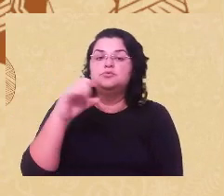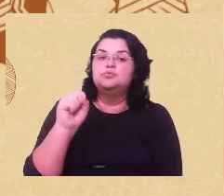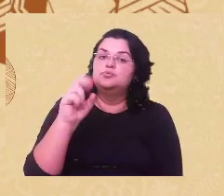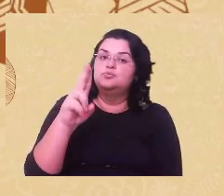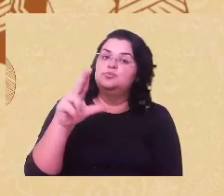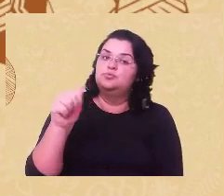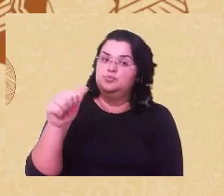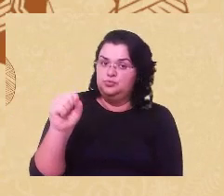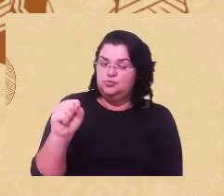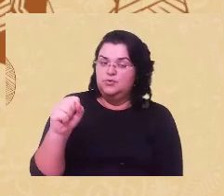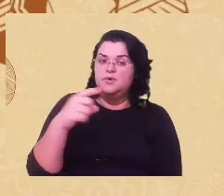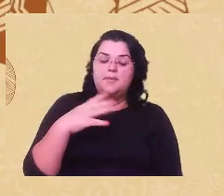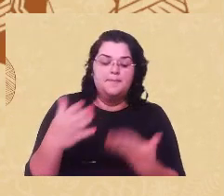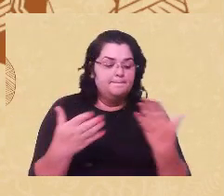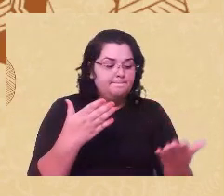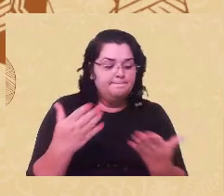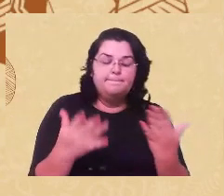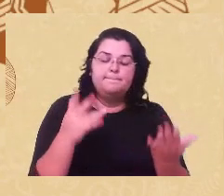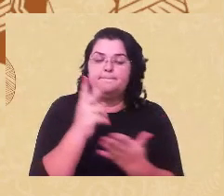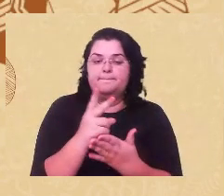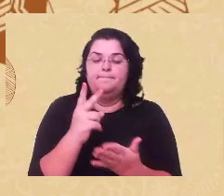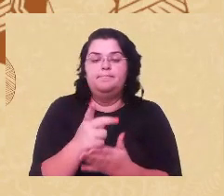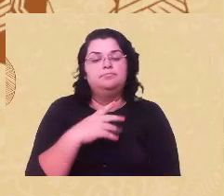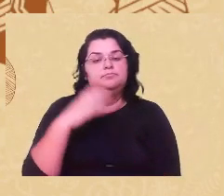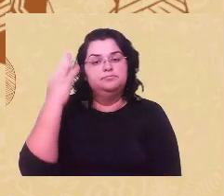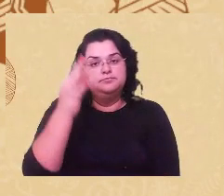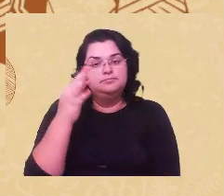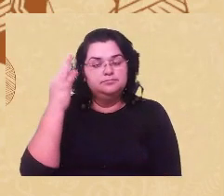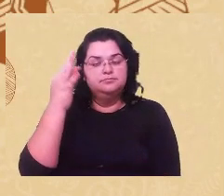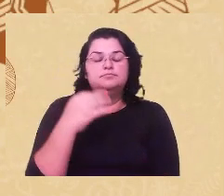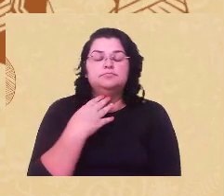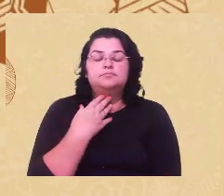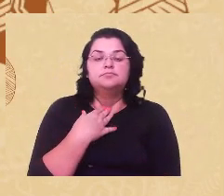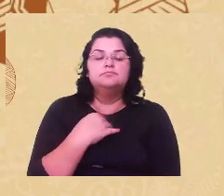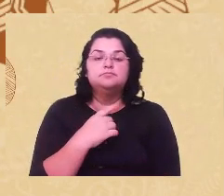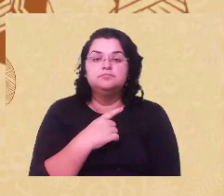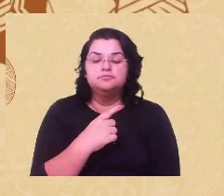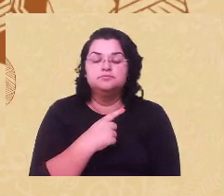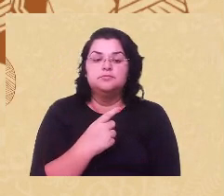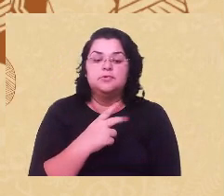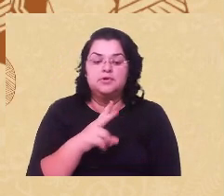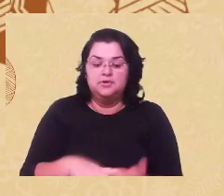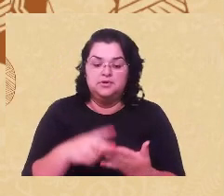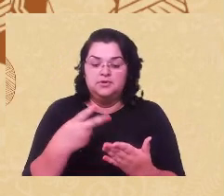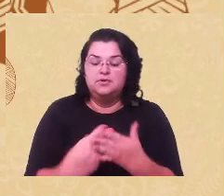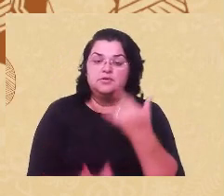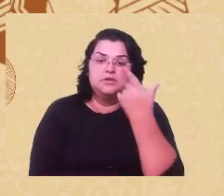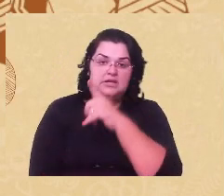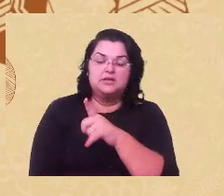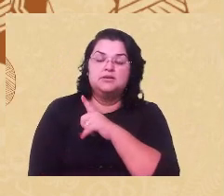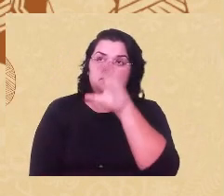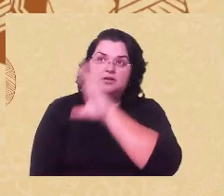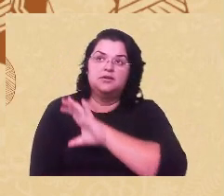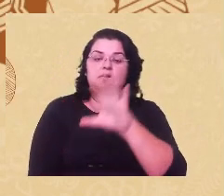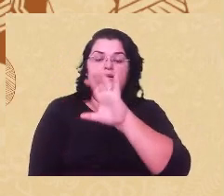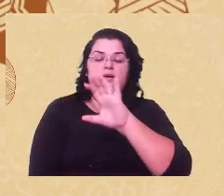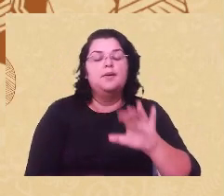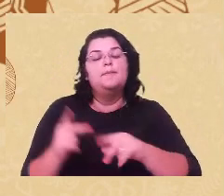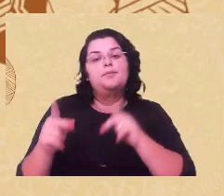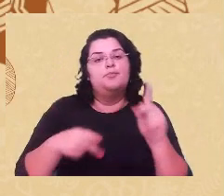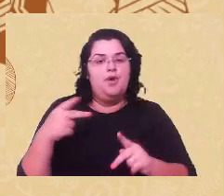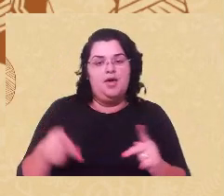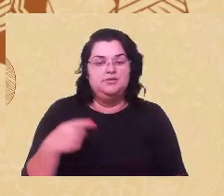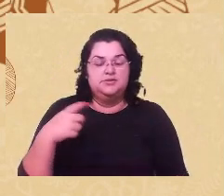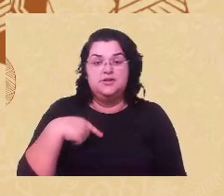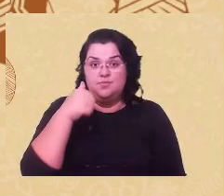analisando pontuários, né, algumas com técnica diurna, mas muitas vezes, né, realizadas em bairros populares. As mulheres que abortam